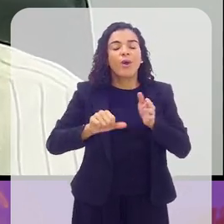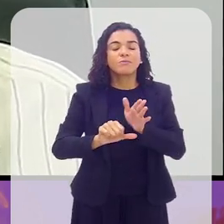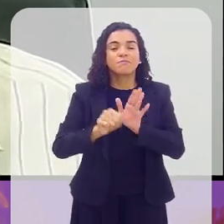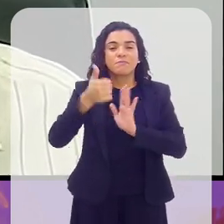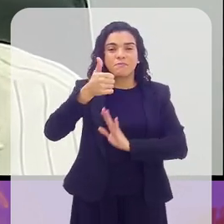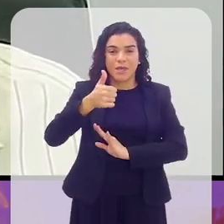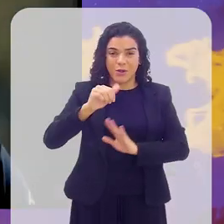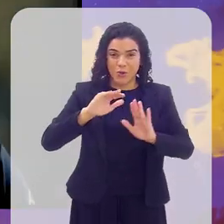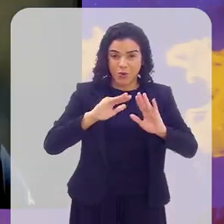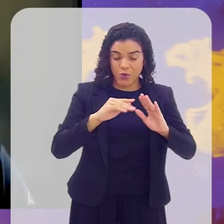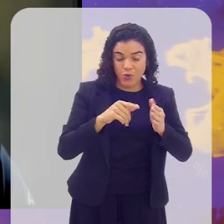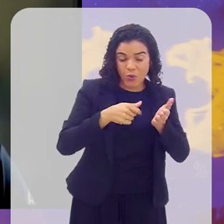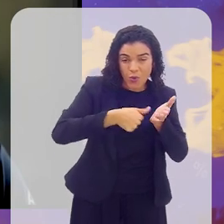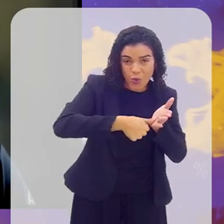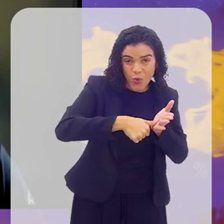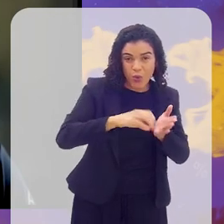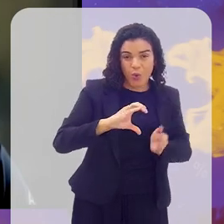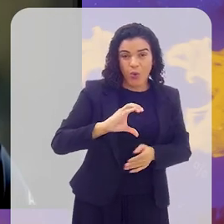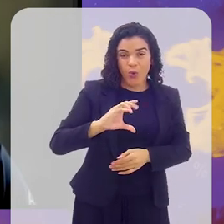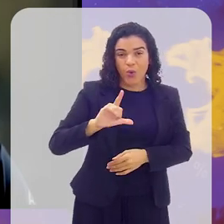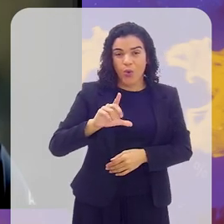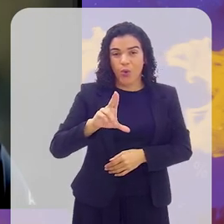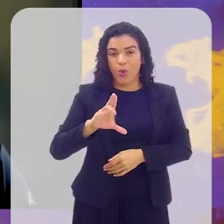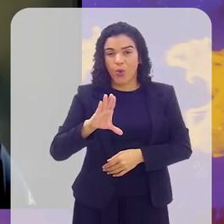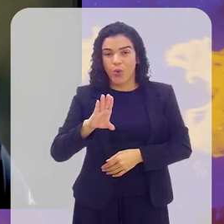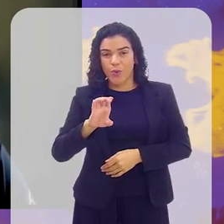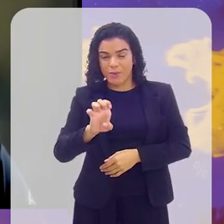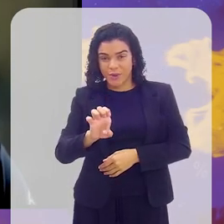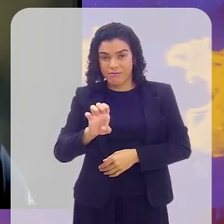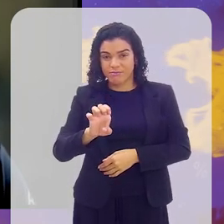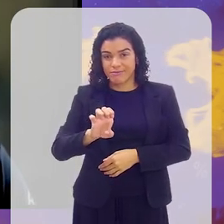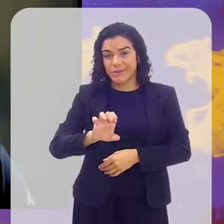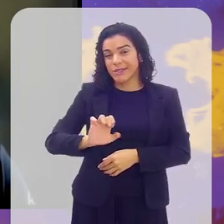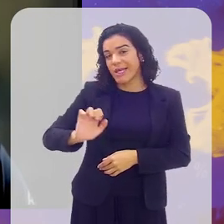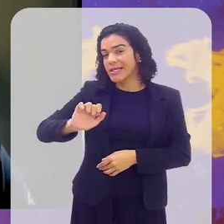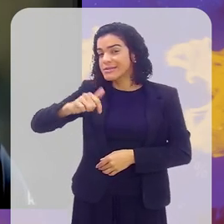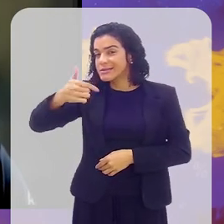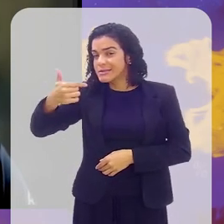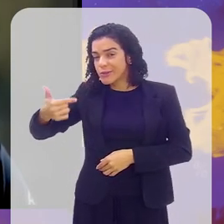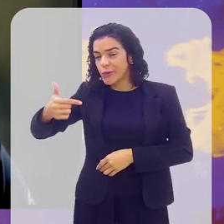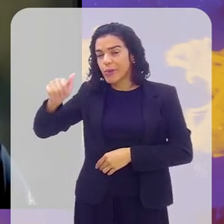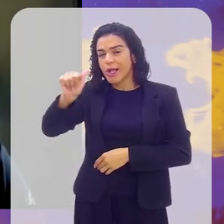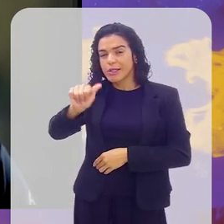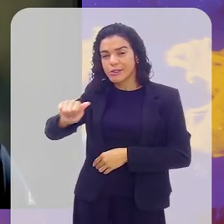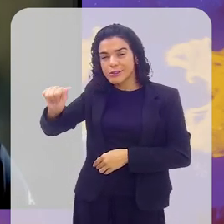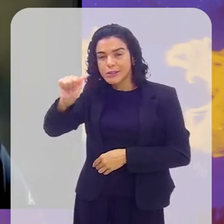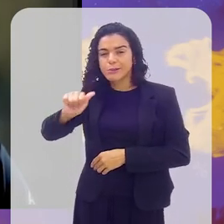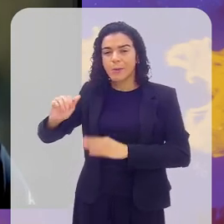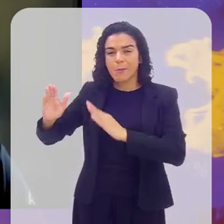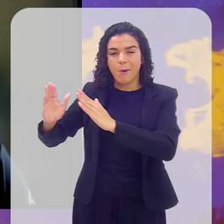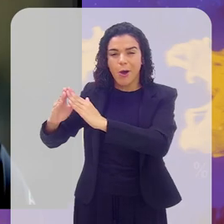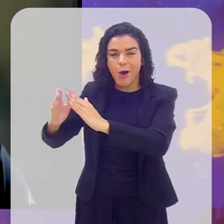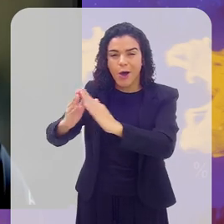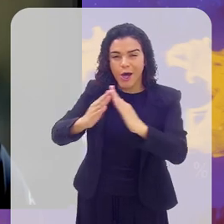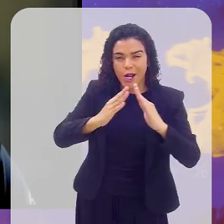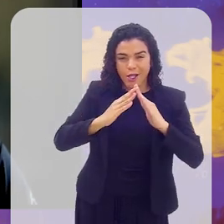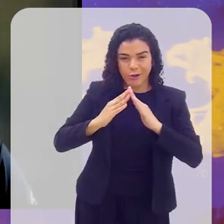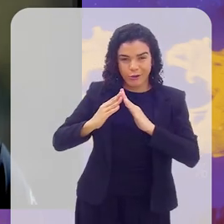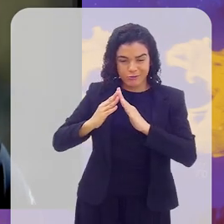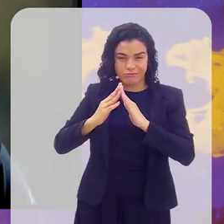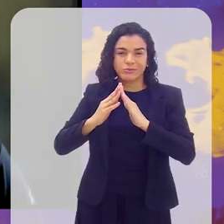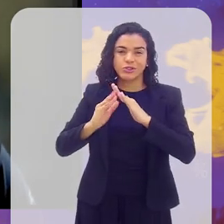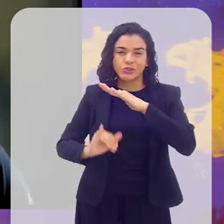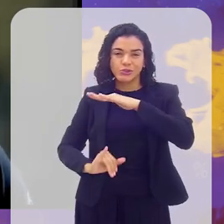vai se dar primeiro em os clubes, para depois chegar em associações de